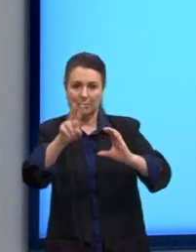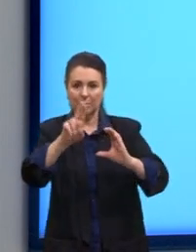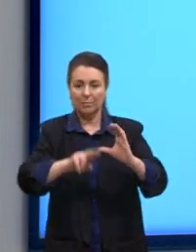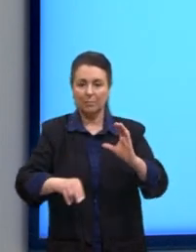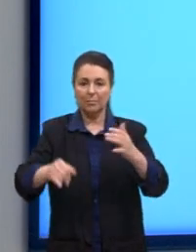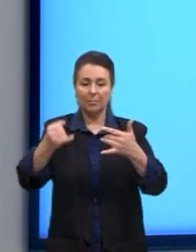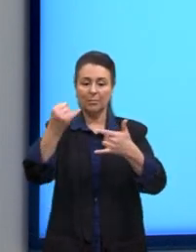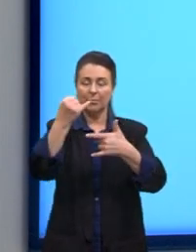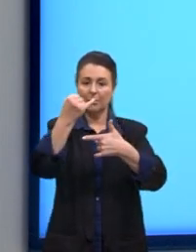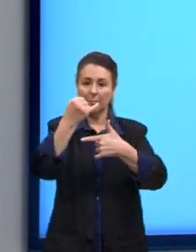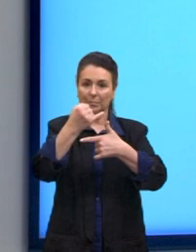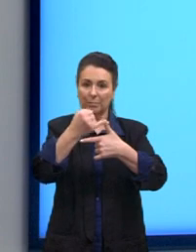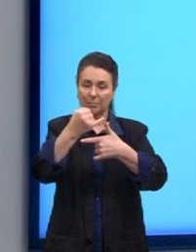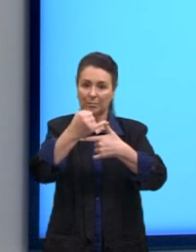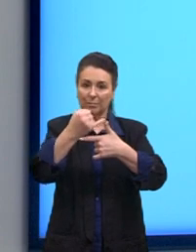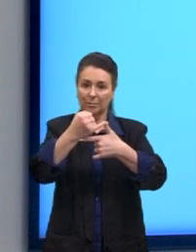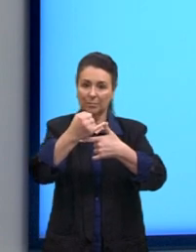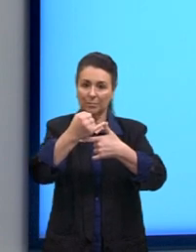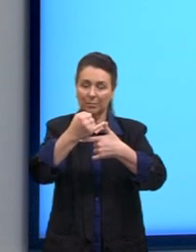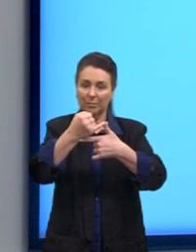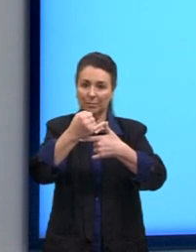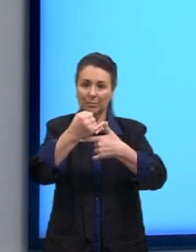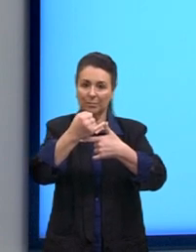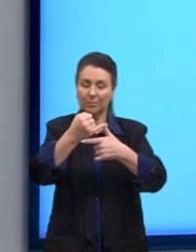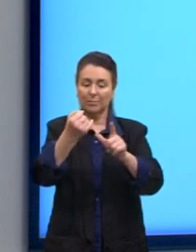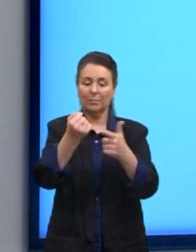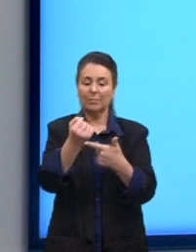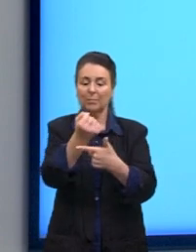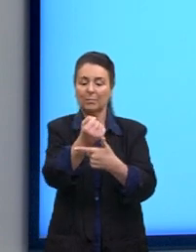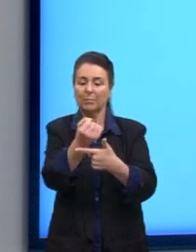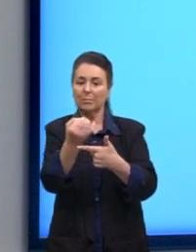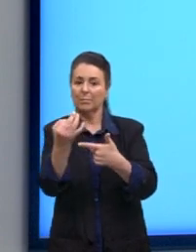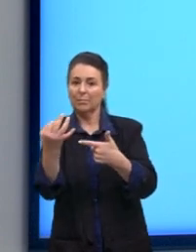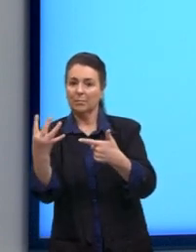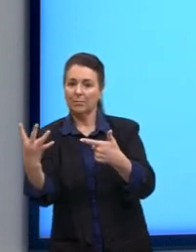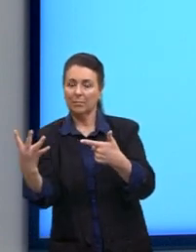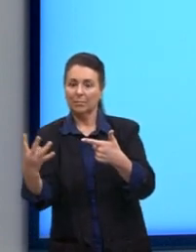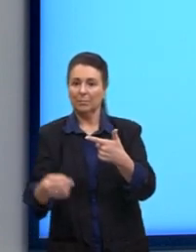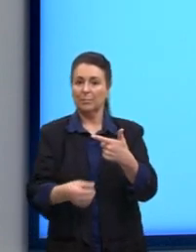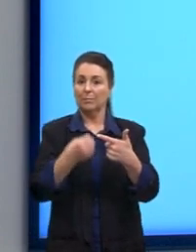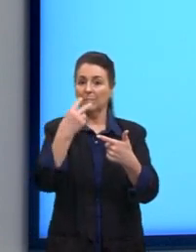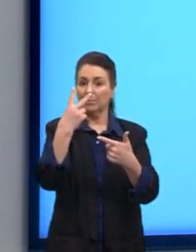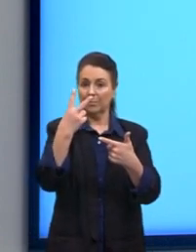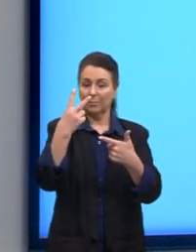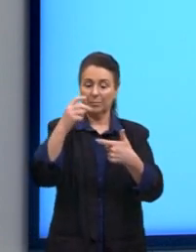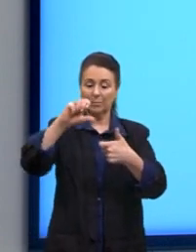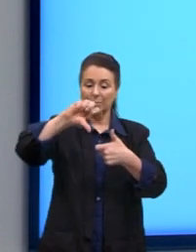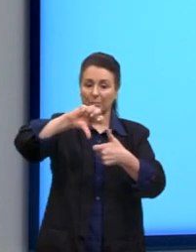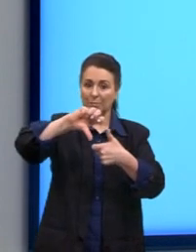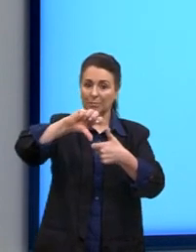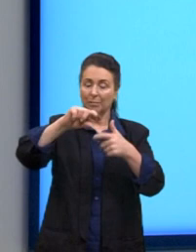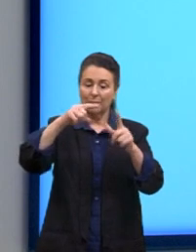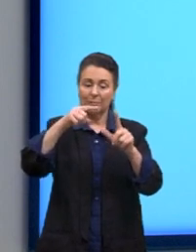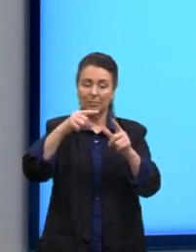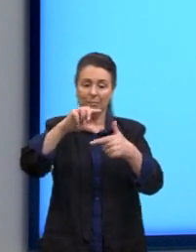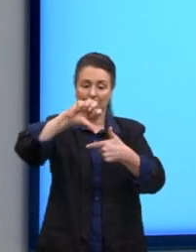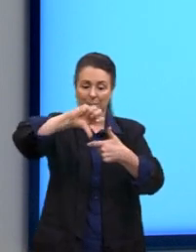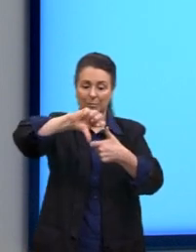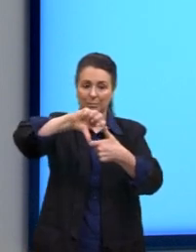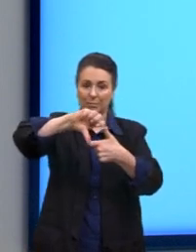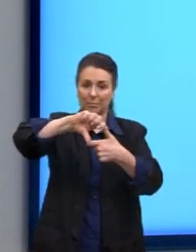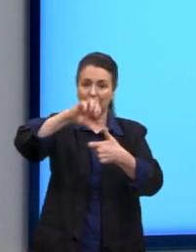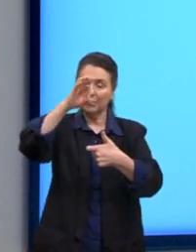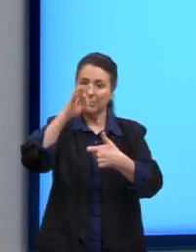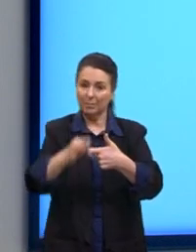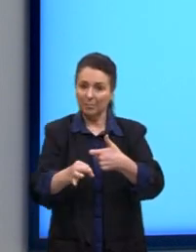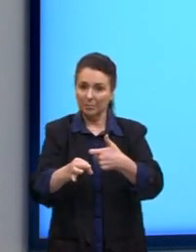Pitágoras. E aí, nós pulamos ali dois quadradinhos exatos, né? Para chegar até um